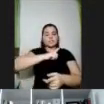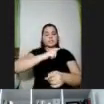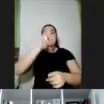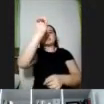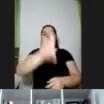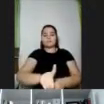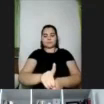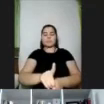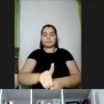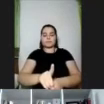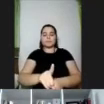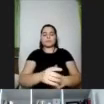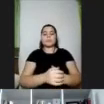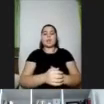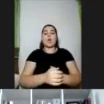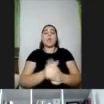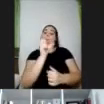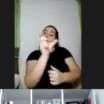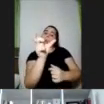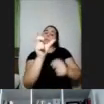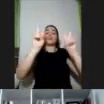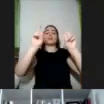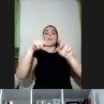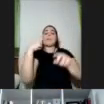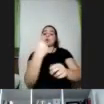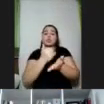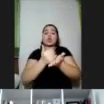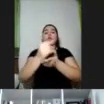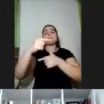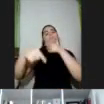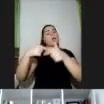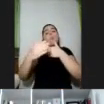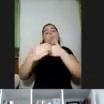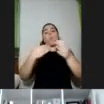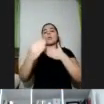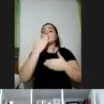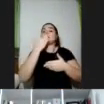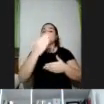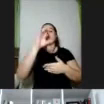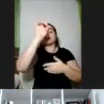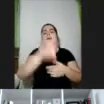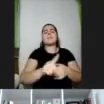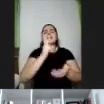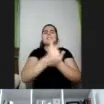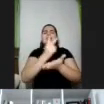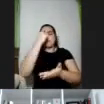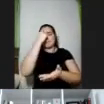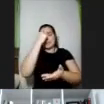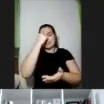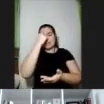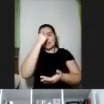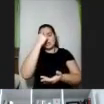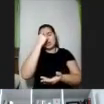como o termo aí para a gente poder trabalhar para qualquer tipo de deficiência. E sempre pensando nisso, né? Em que a gente não quer